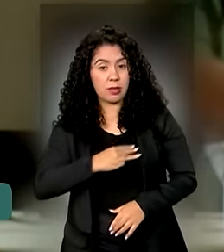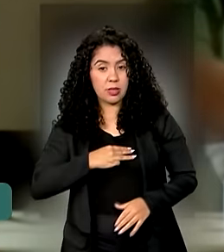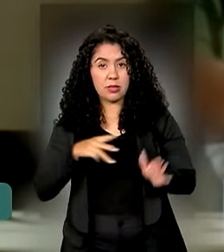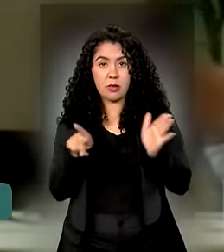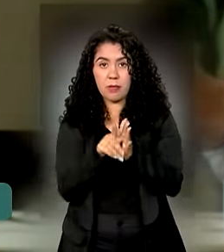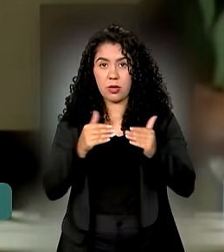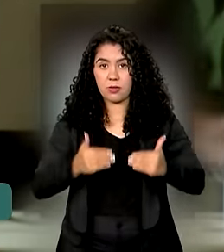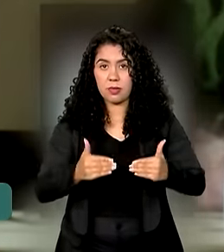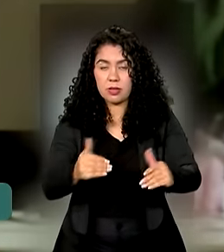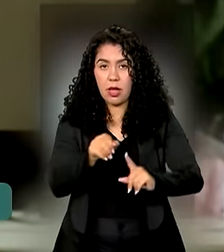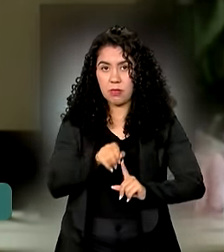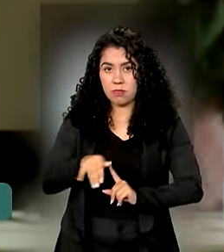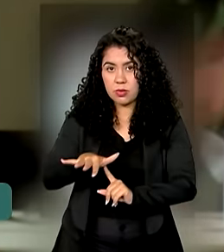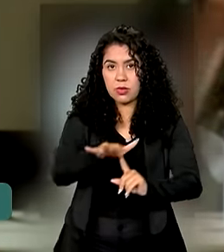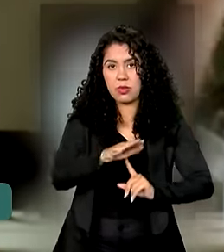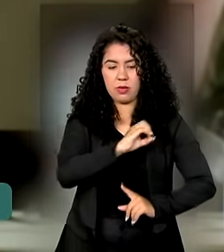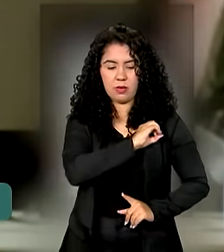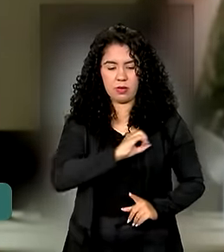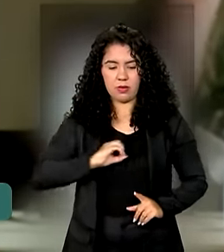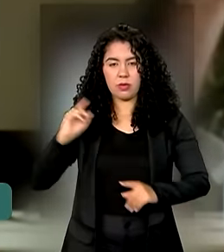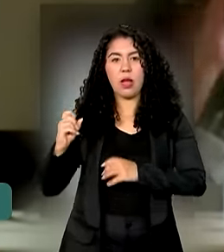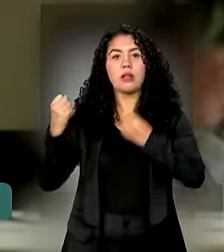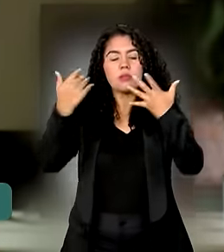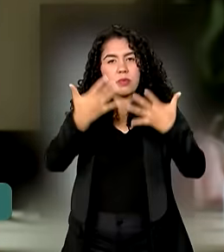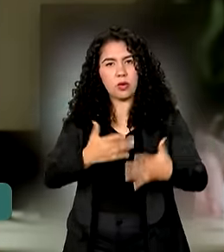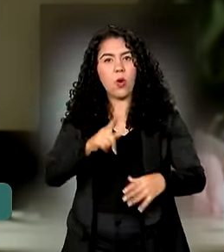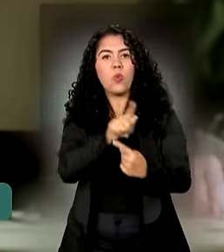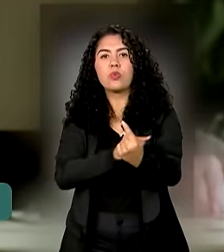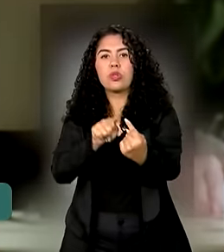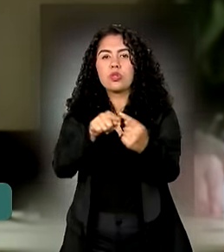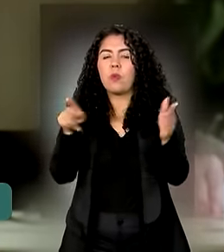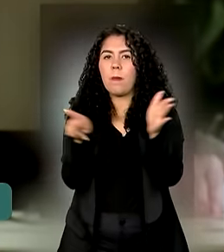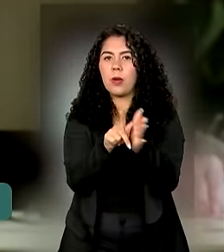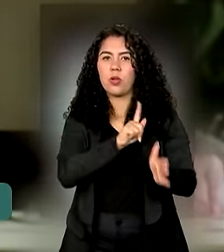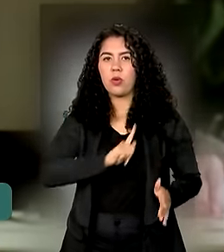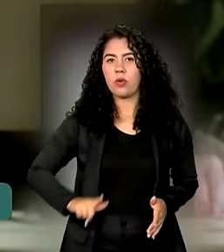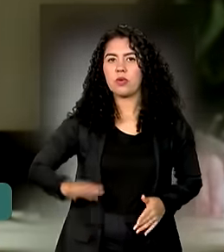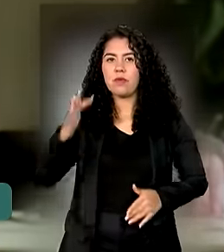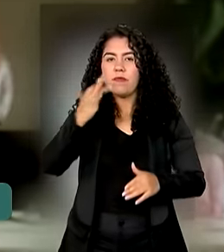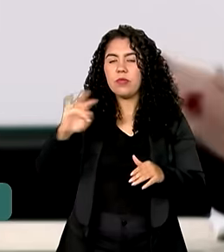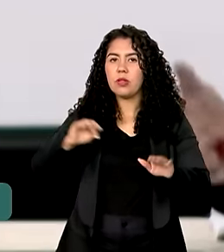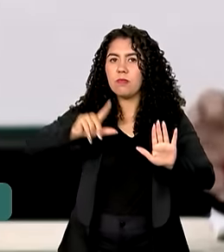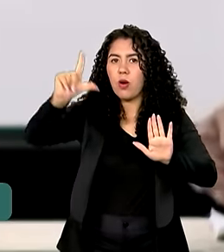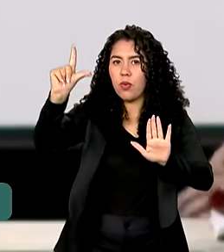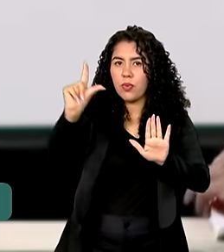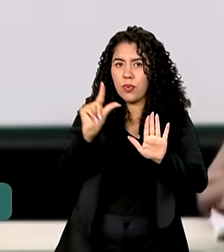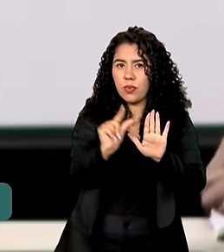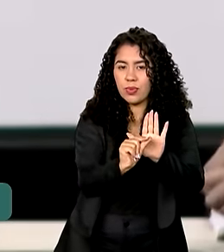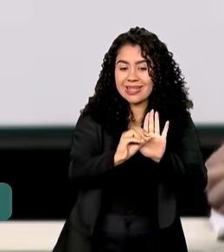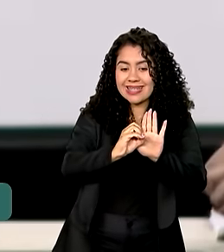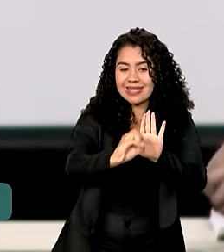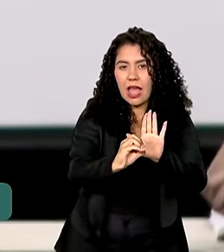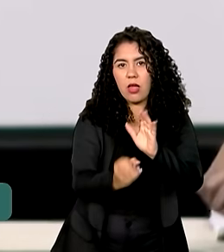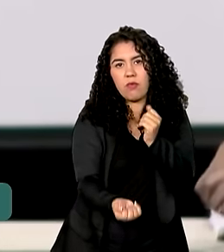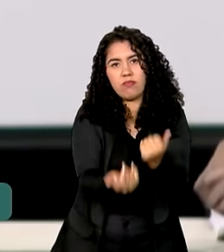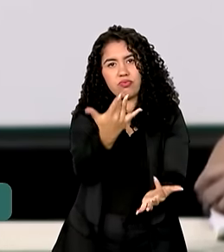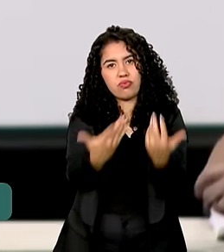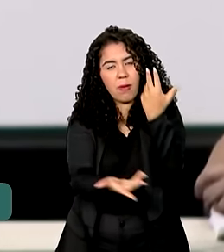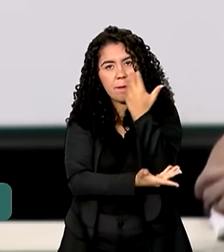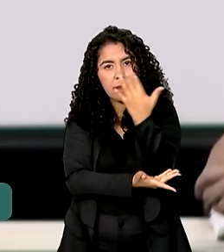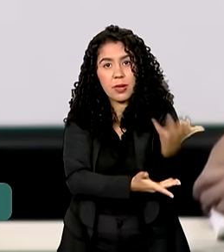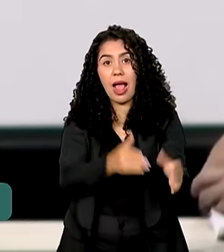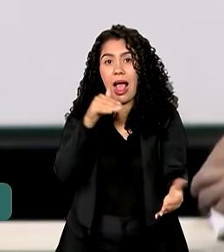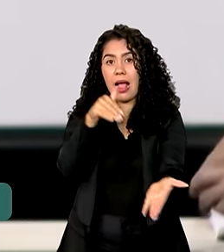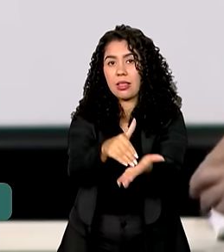reforçou a meta do governo federal para atingir o desmatamento zero em 2030. Segundo Renato Janine, presidente